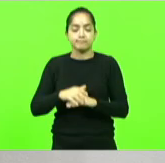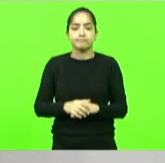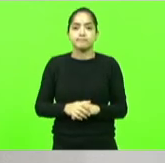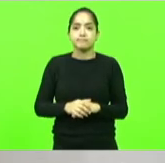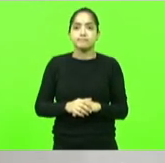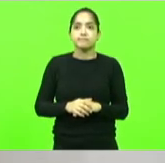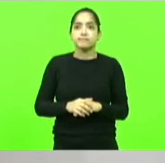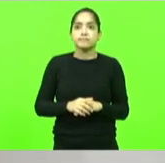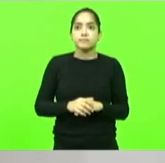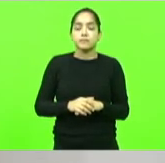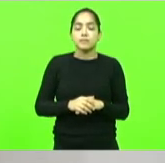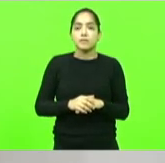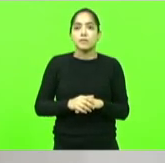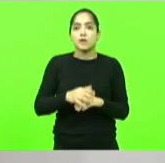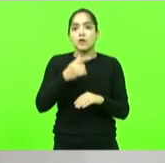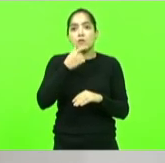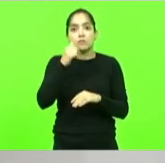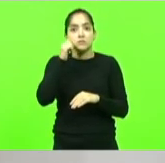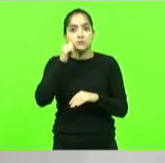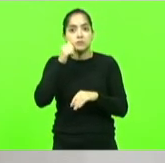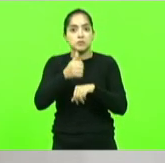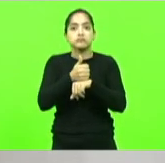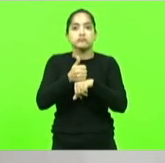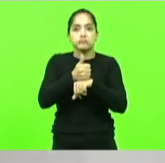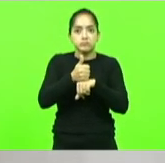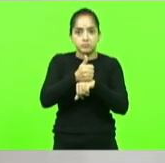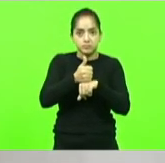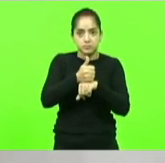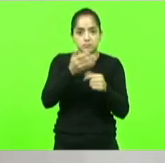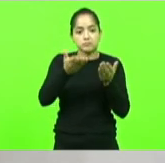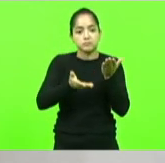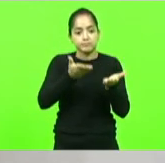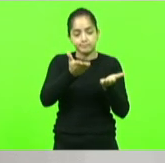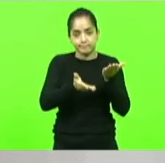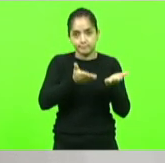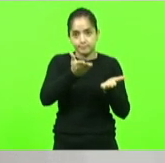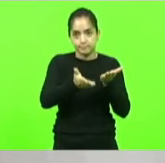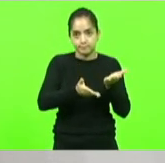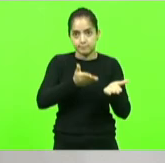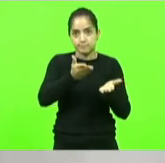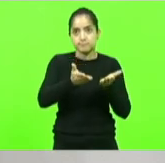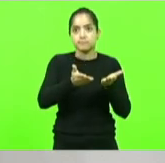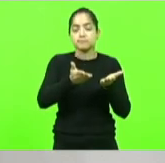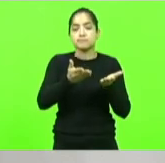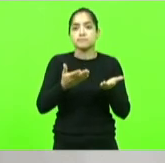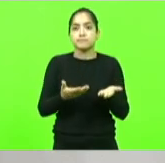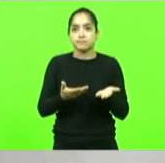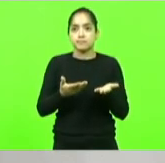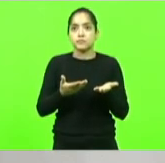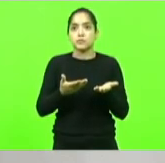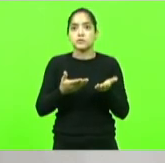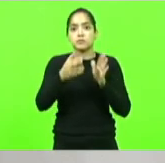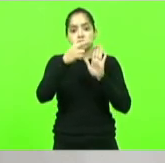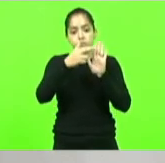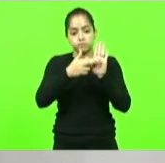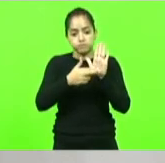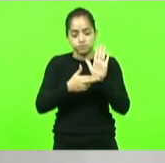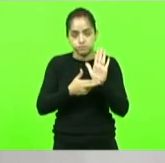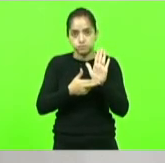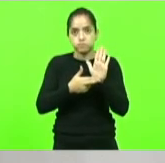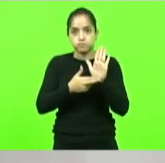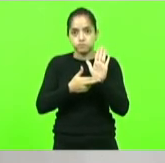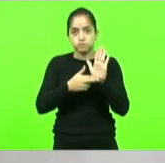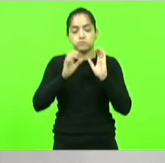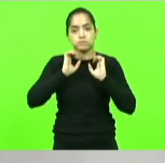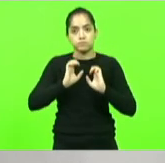psicólogos e psicólogas no atendimento aos seus usuários sob o estatuto dos princípios e diretrizes éticas